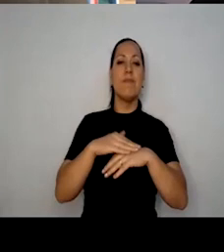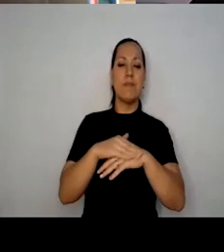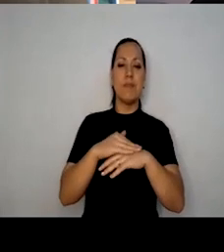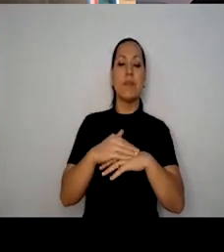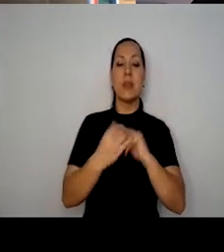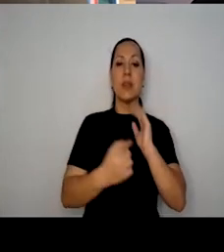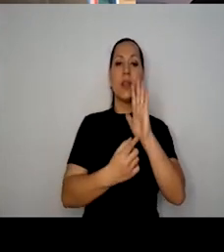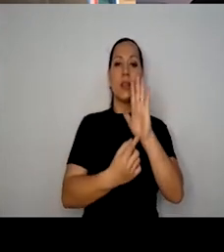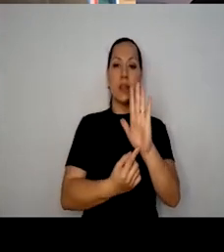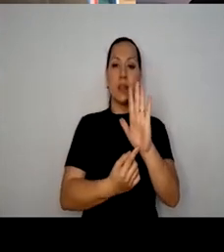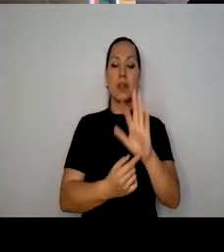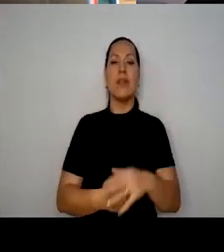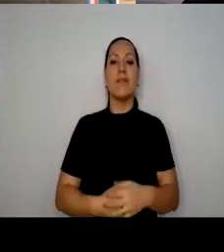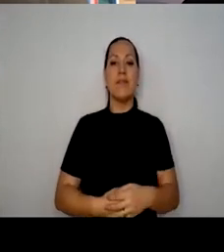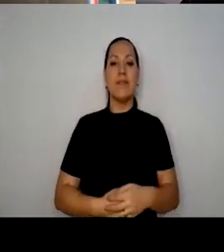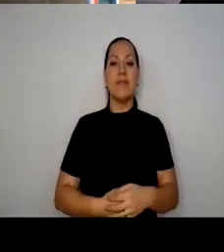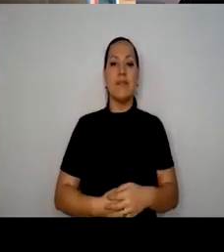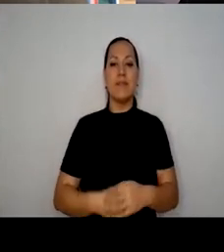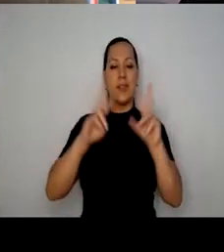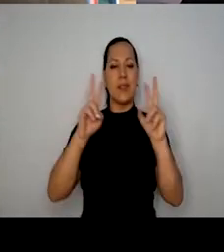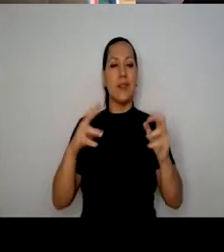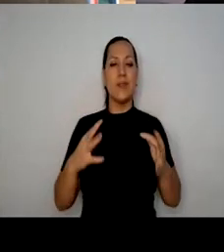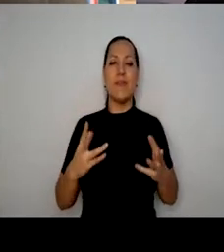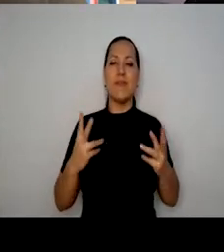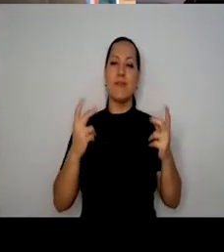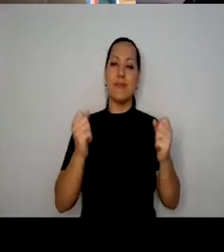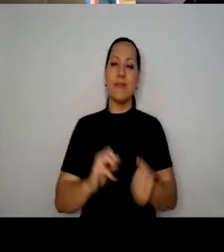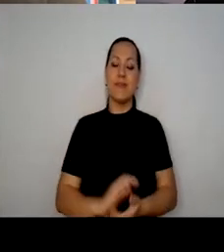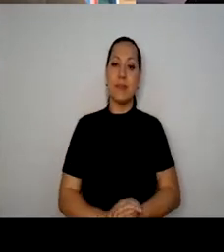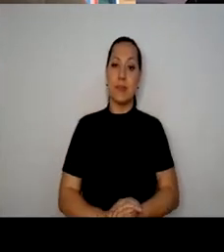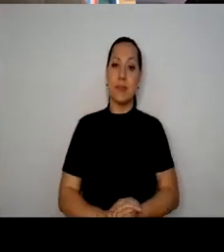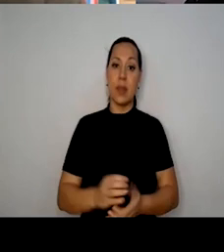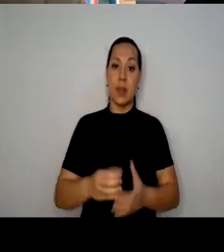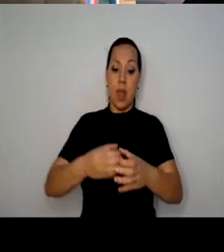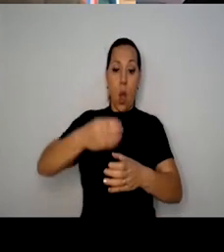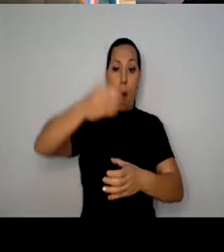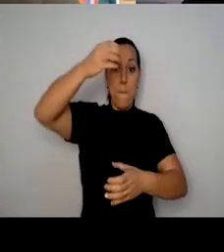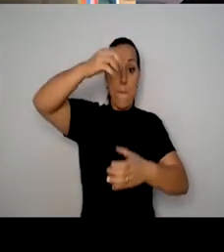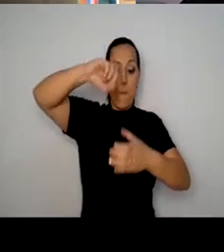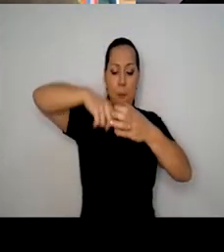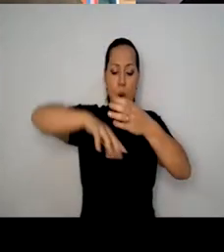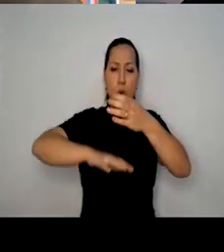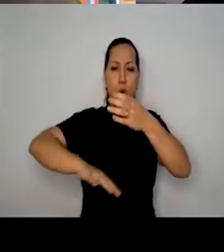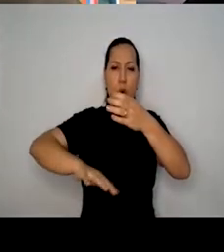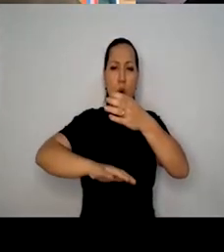fazer essa mesa maravilhosa Fundo do Poço, que é uma